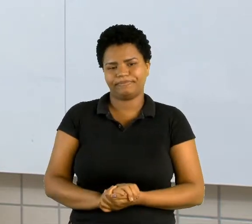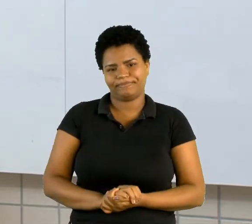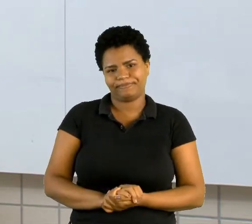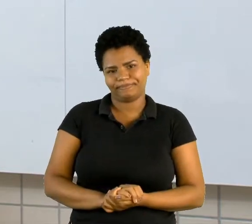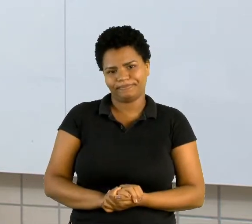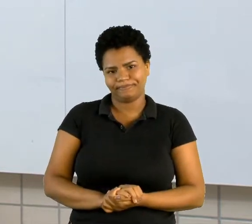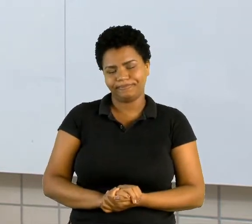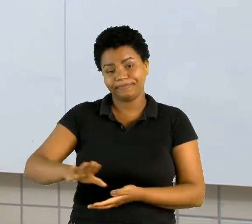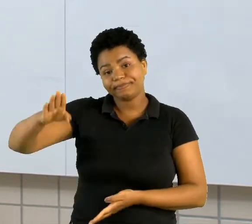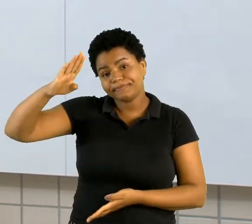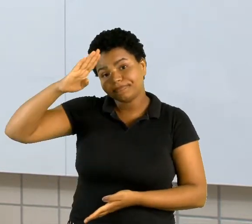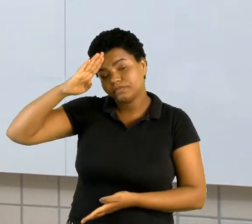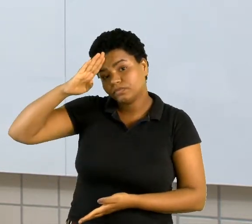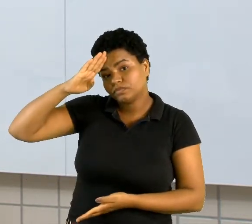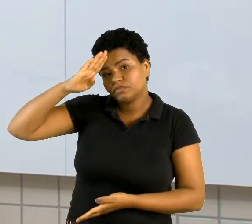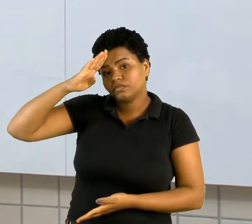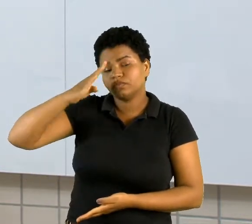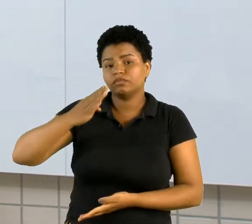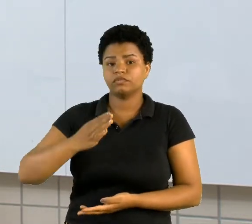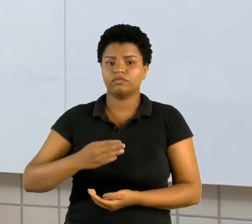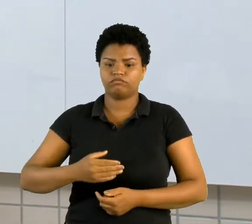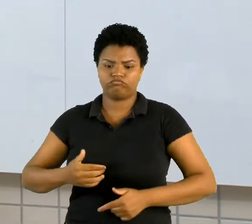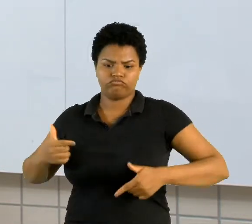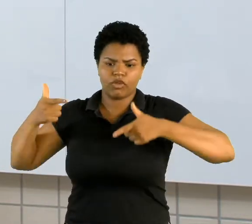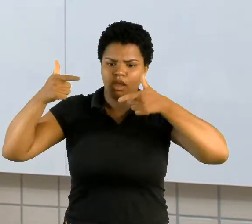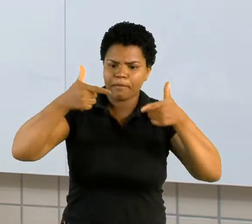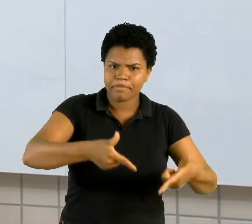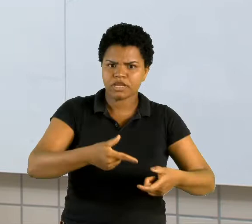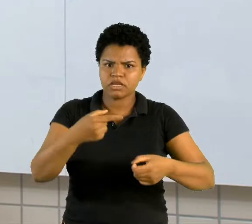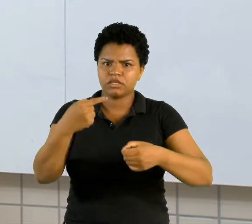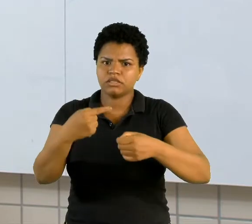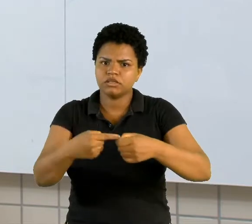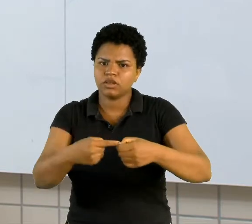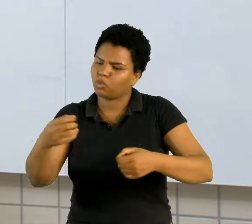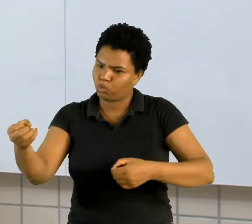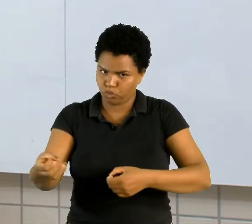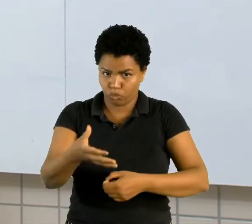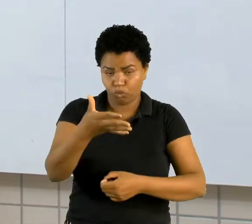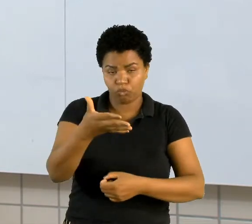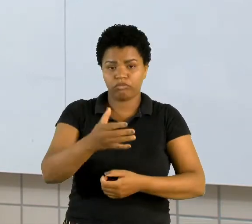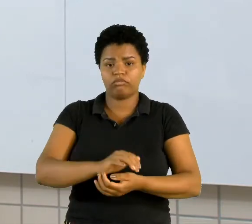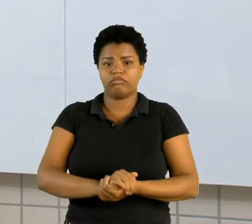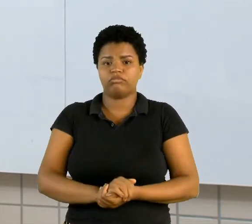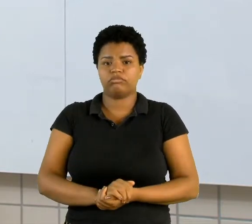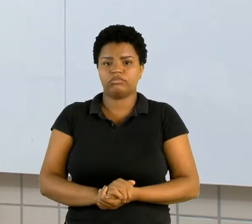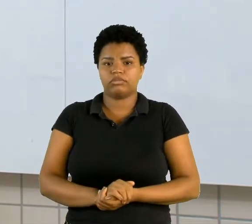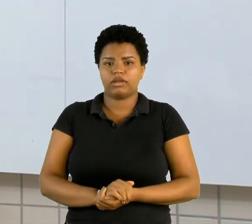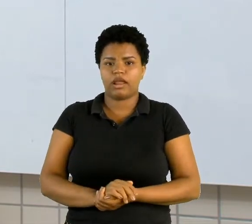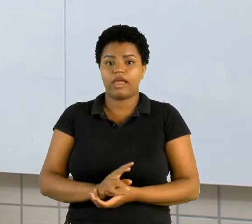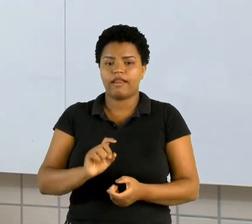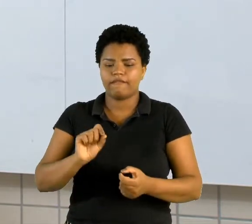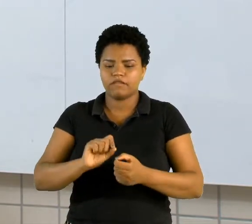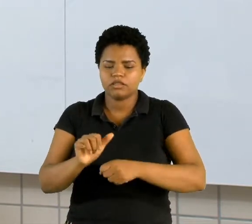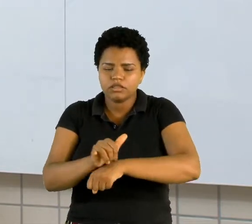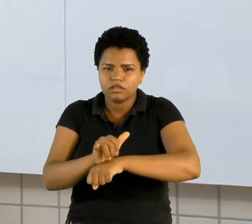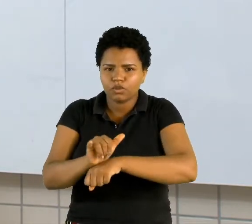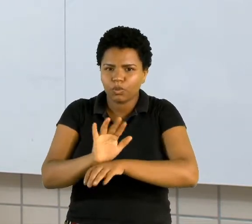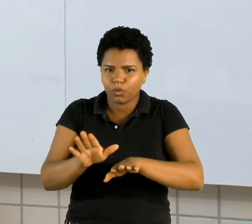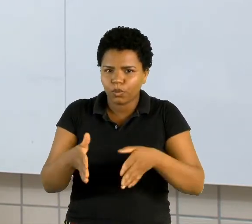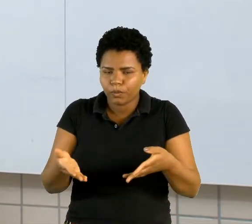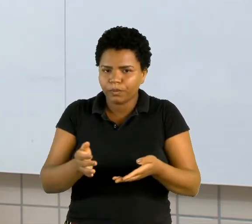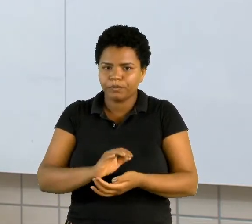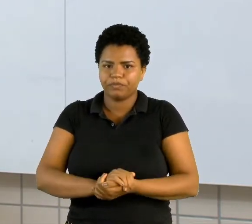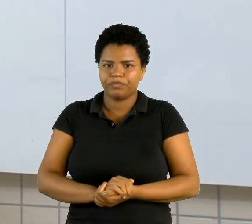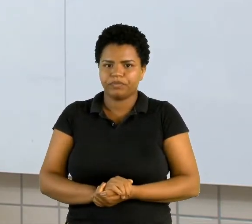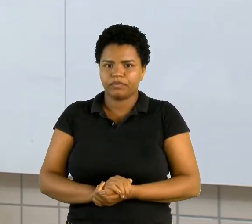soldados, para atacar uma cidade, uma nova cidade, eles realizavam a seguinte estratégia. Dentro do equipamento